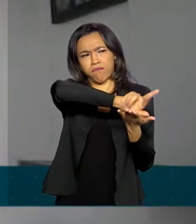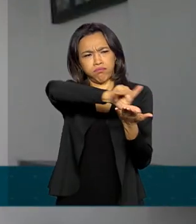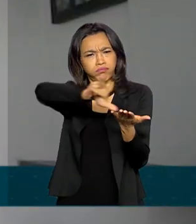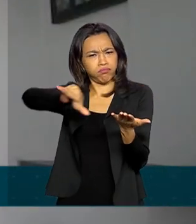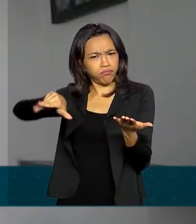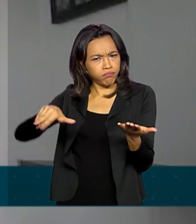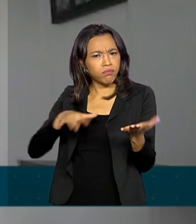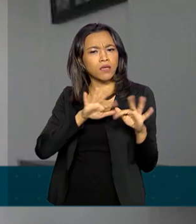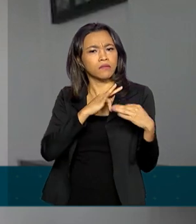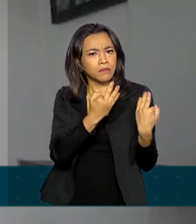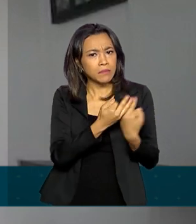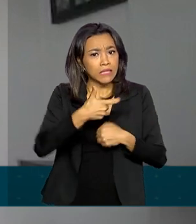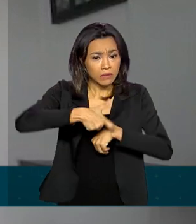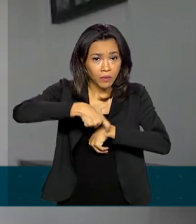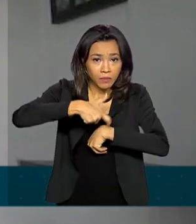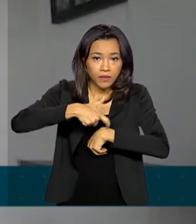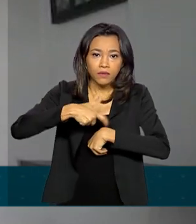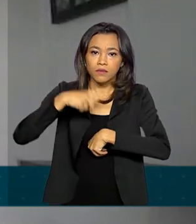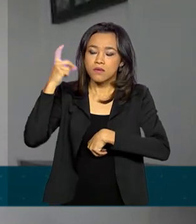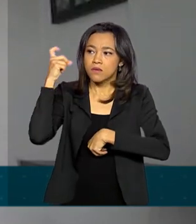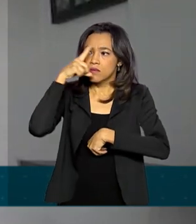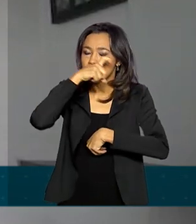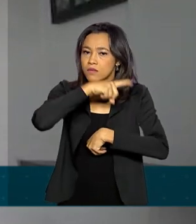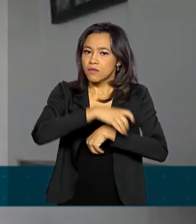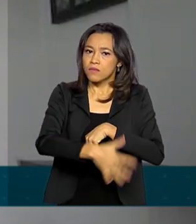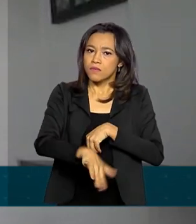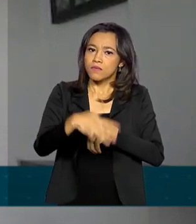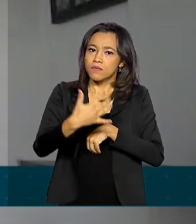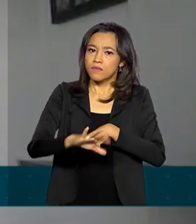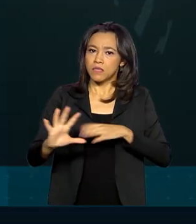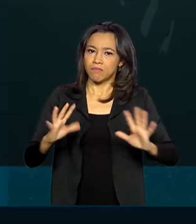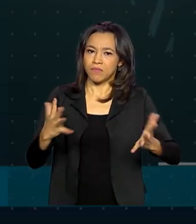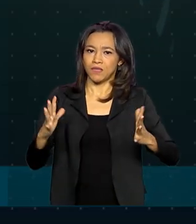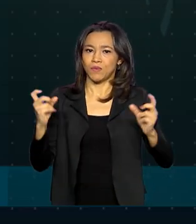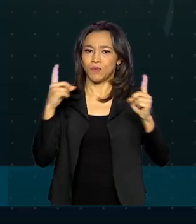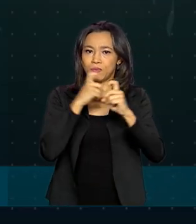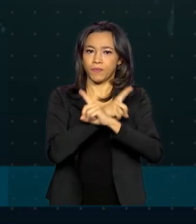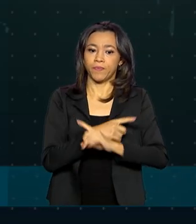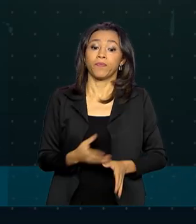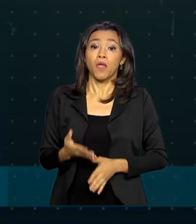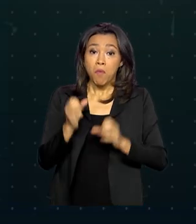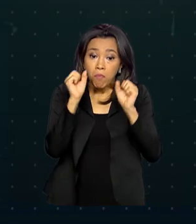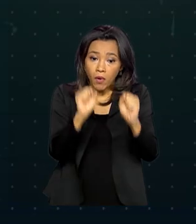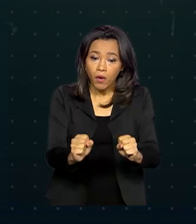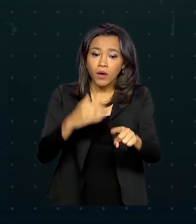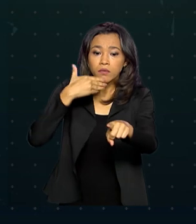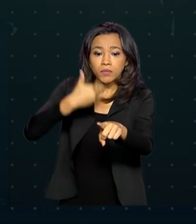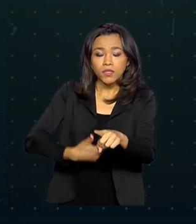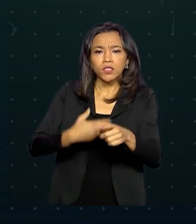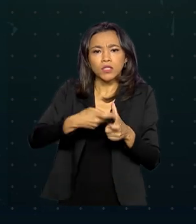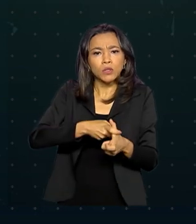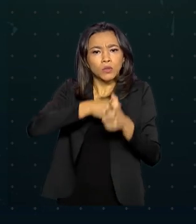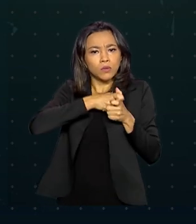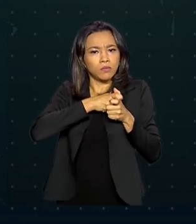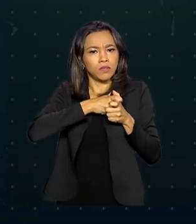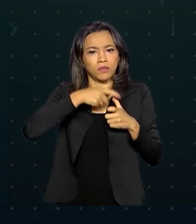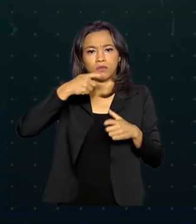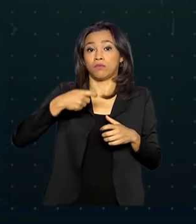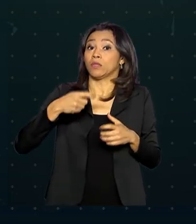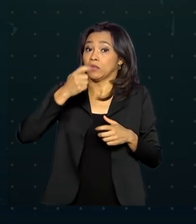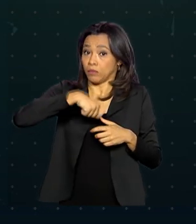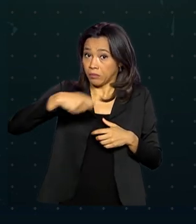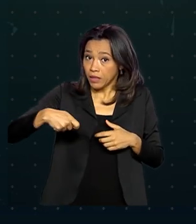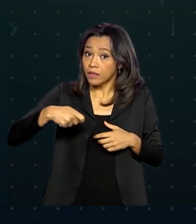que nesse momento estão passando por essa crise. Podem solicitar a pausa na prestação habitacional